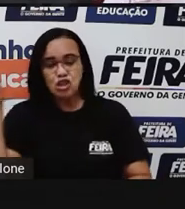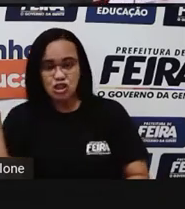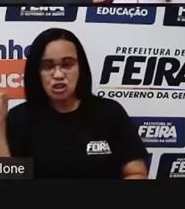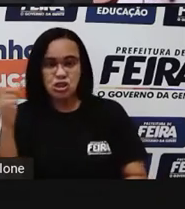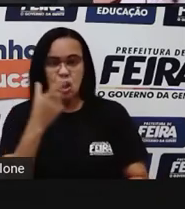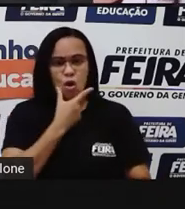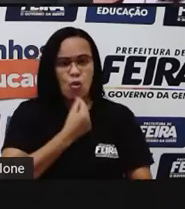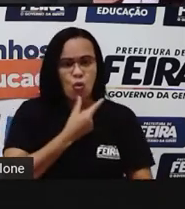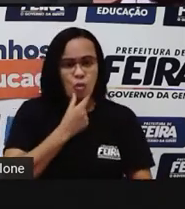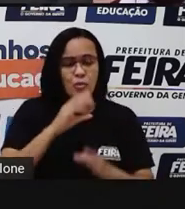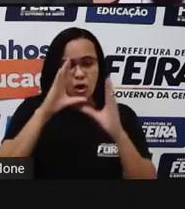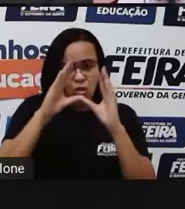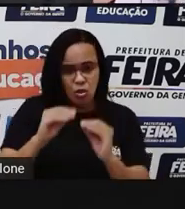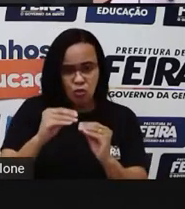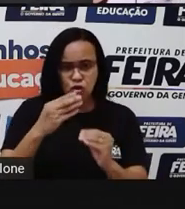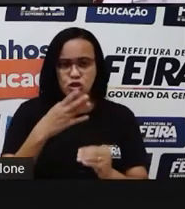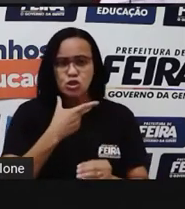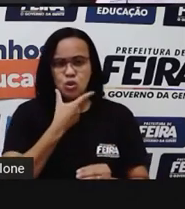metade de lobo.